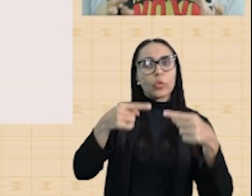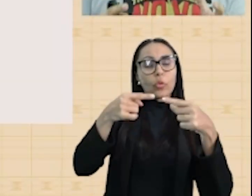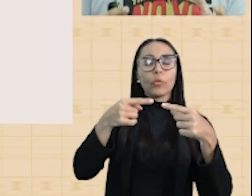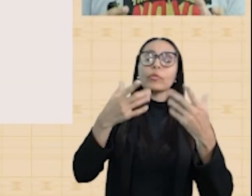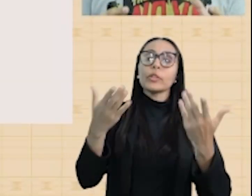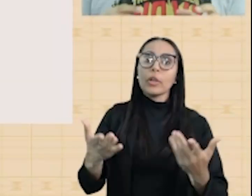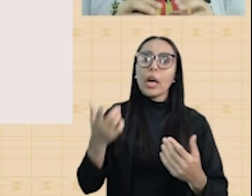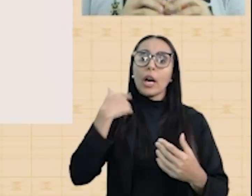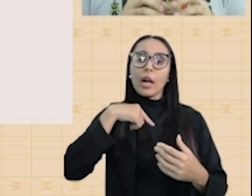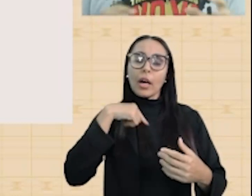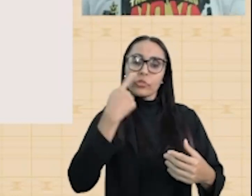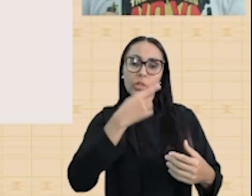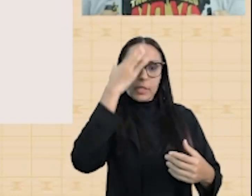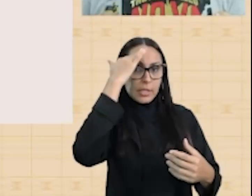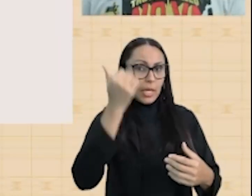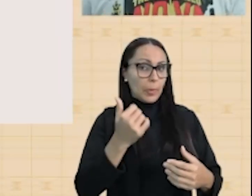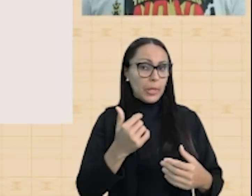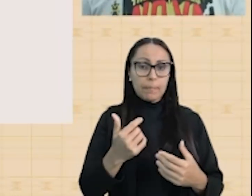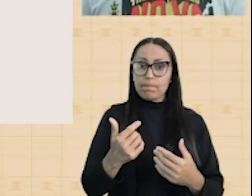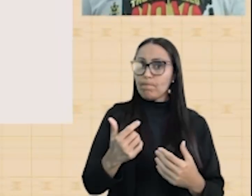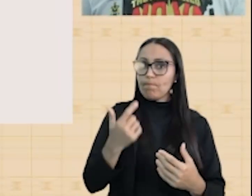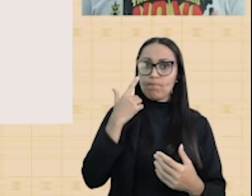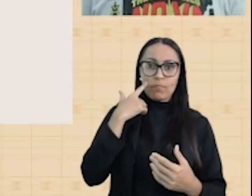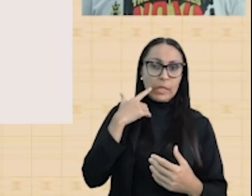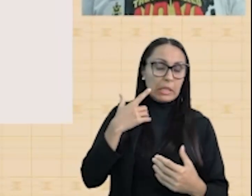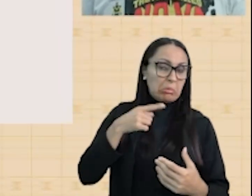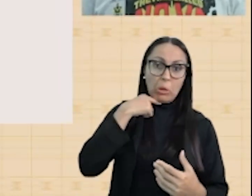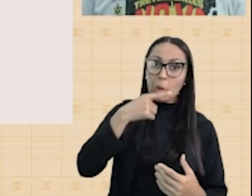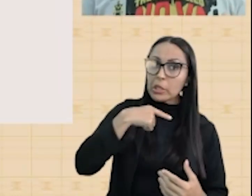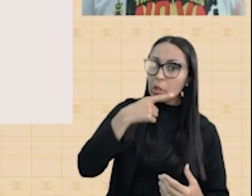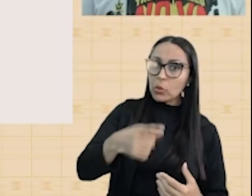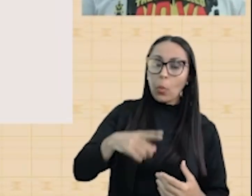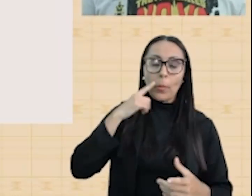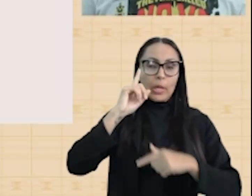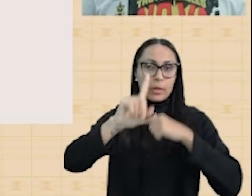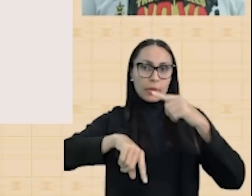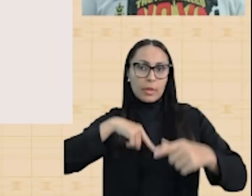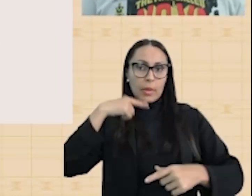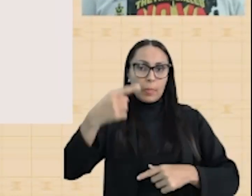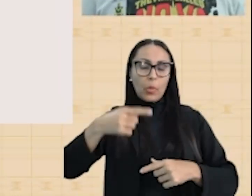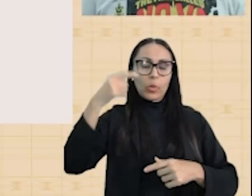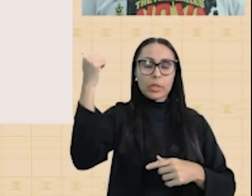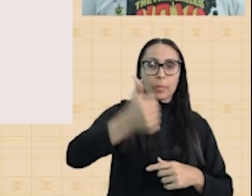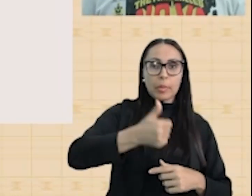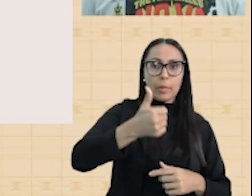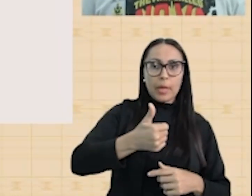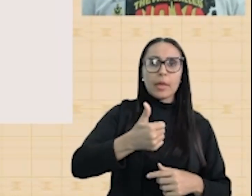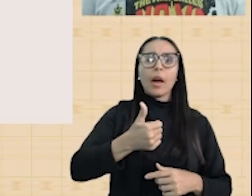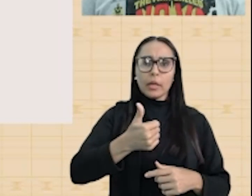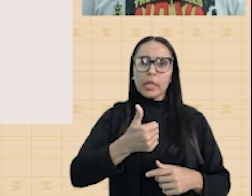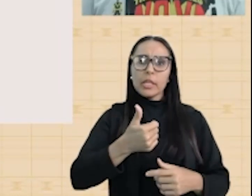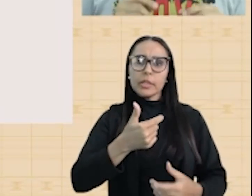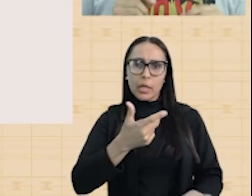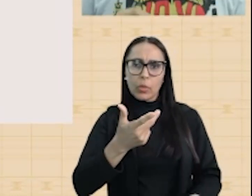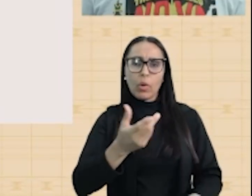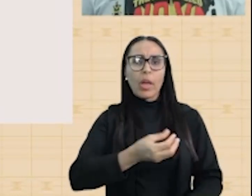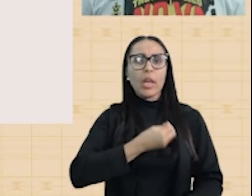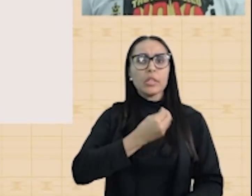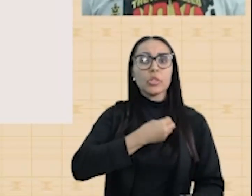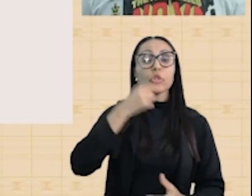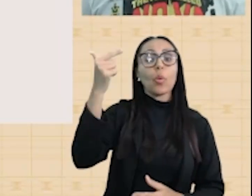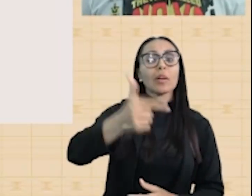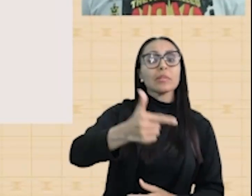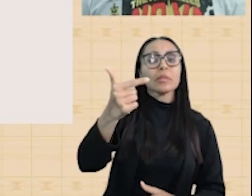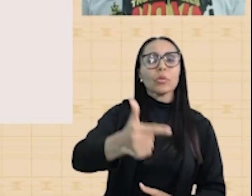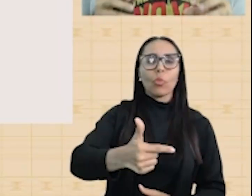A gente sabe que não funcionou, porque após a Primeira, houve a Segunda Guerra Mundial. Nós